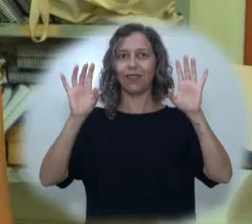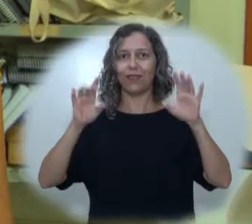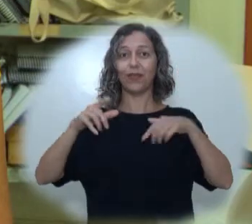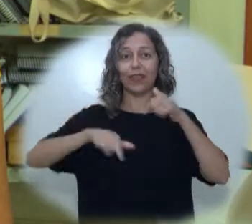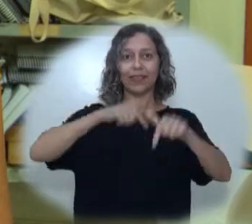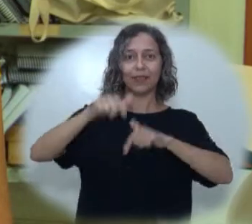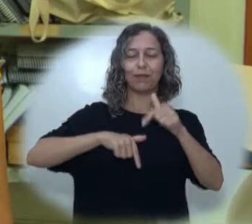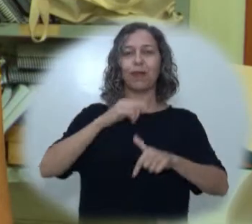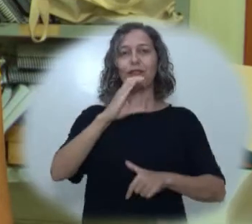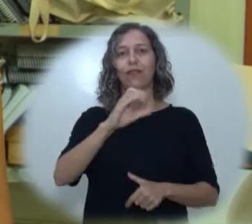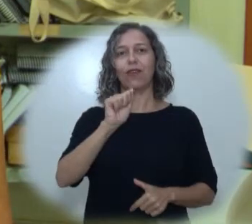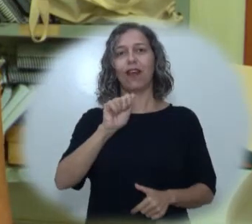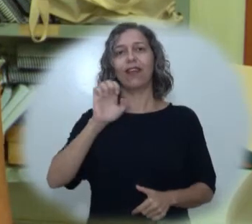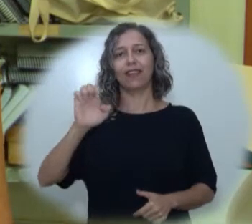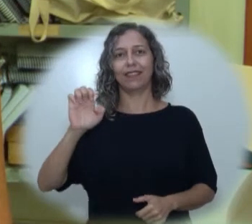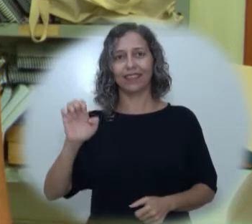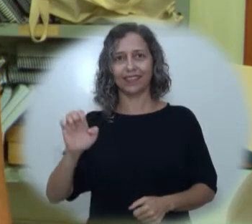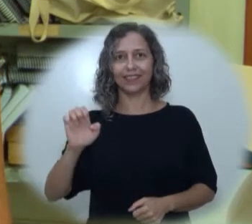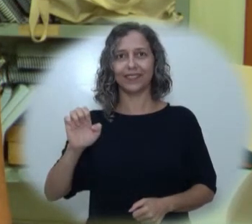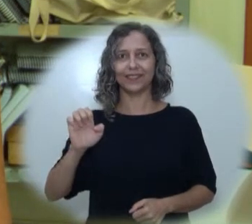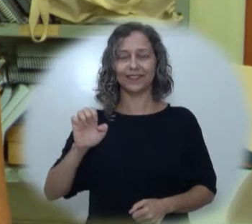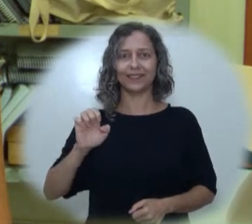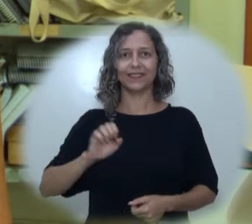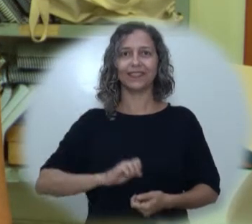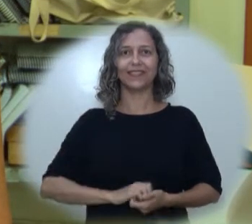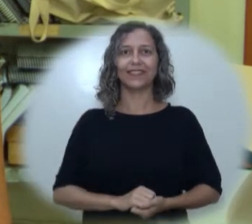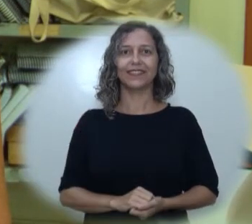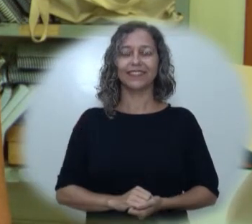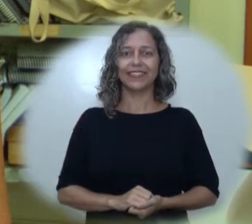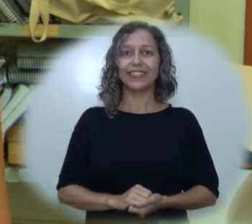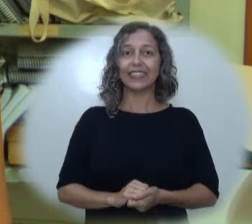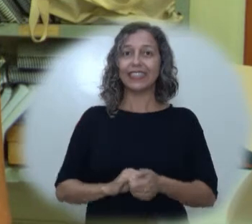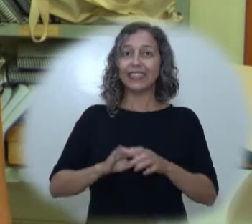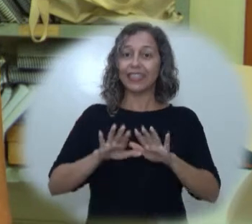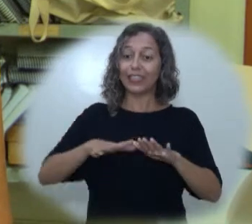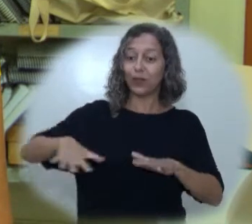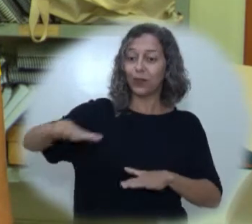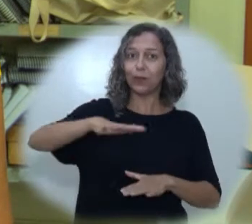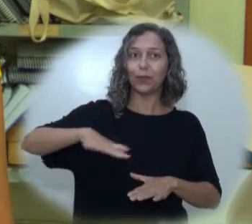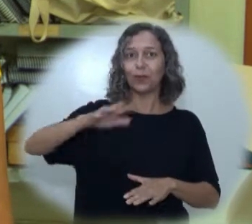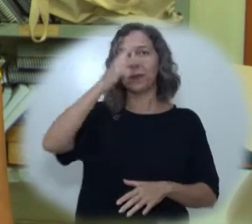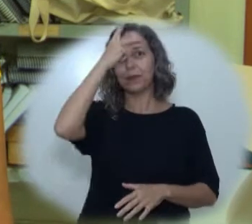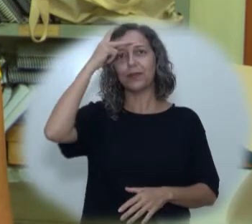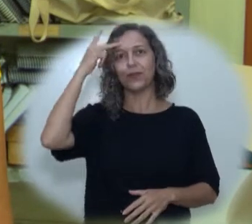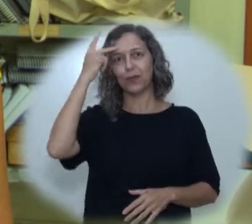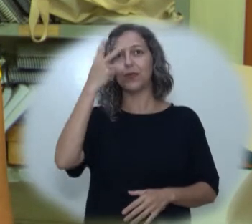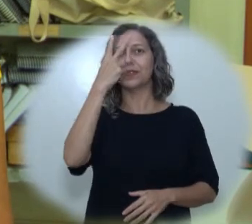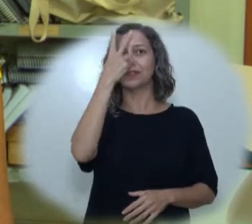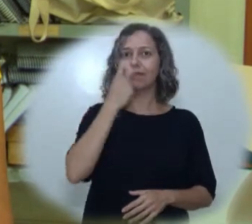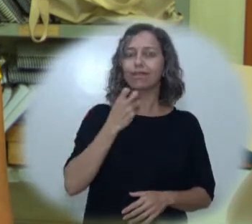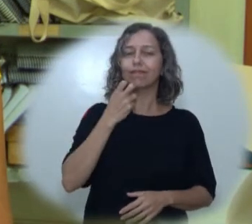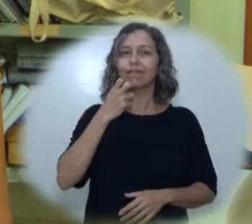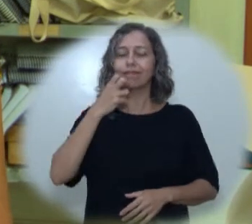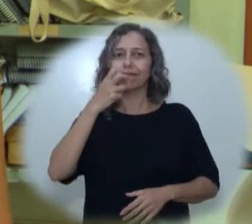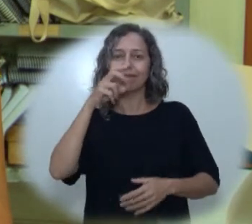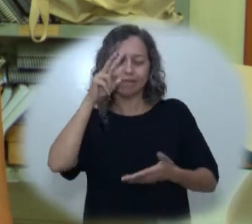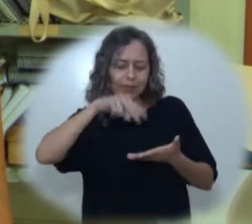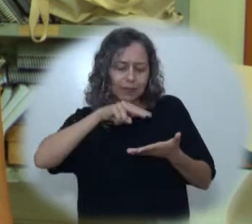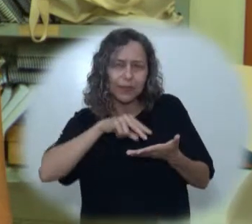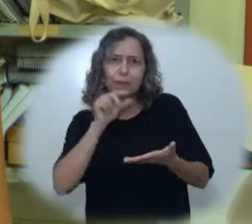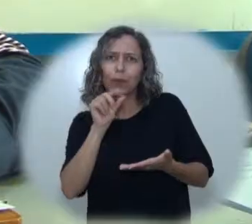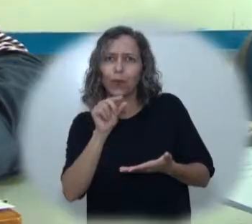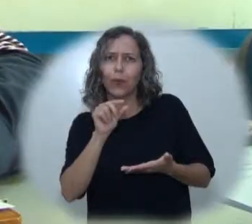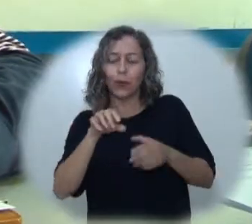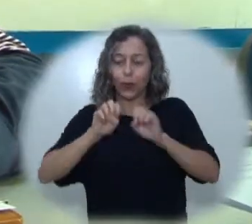Eu trabalho no Centro de Atendimento Educacional Especializado com pessoas com deficiência